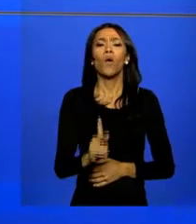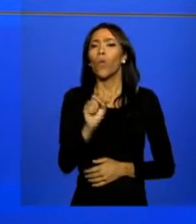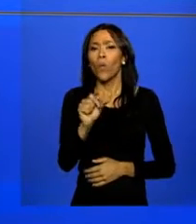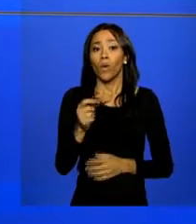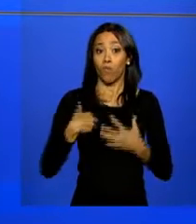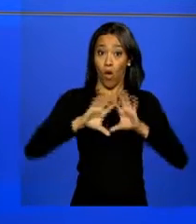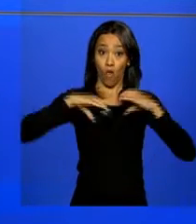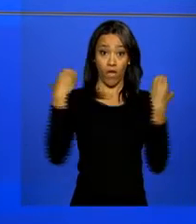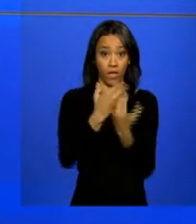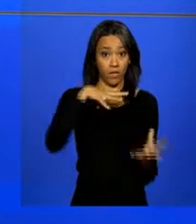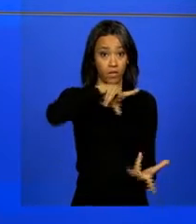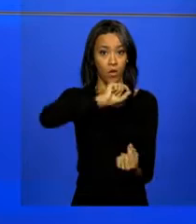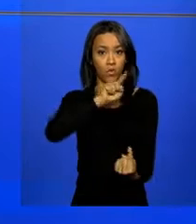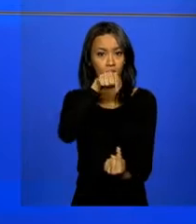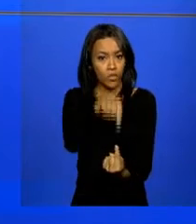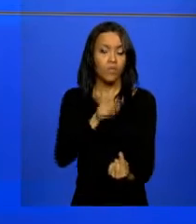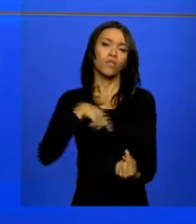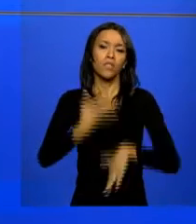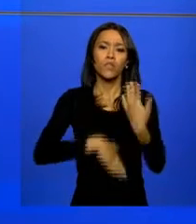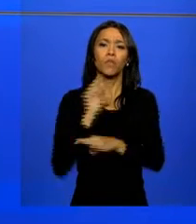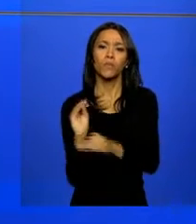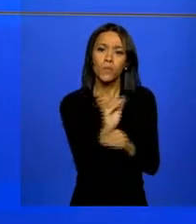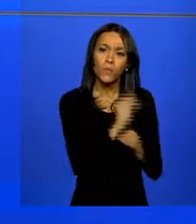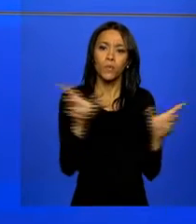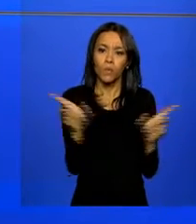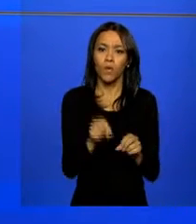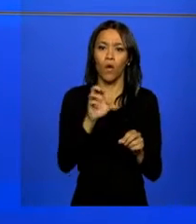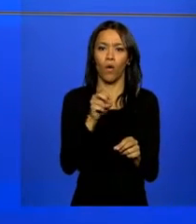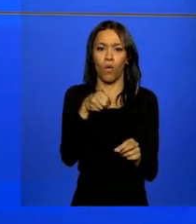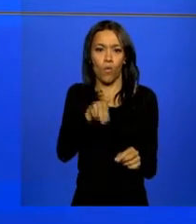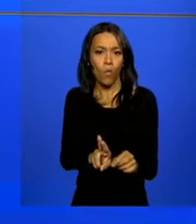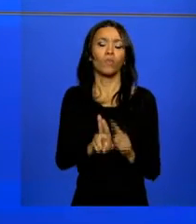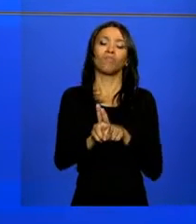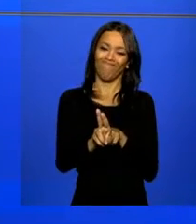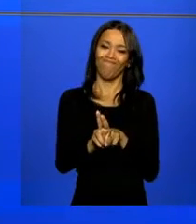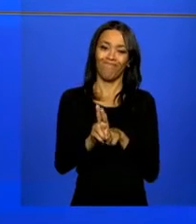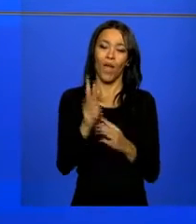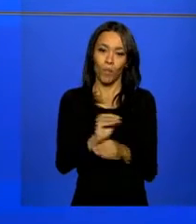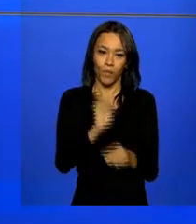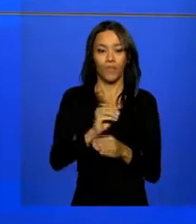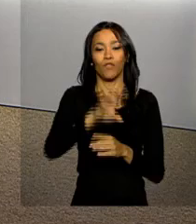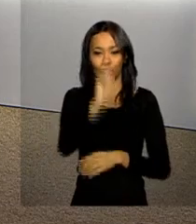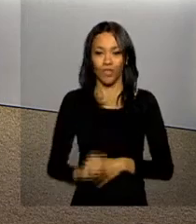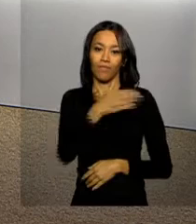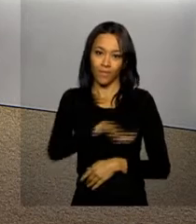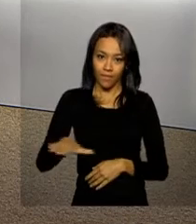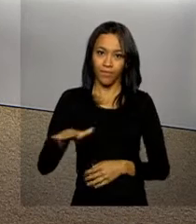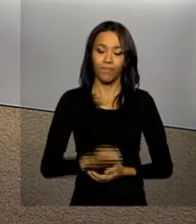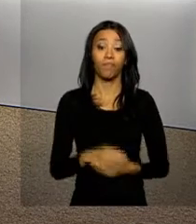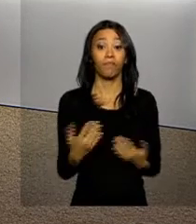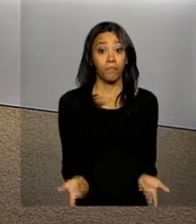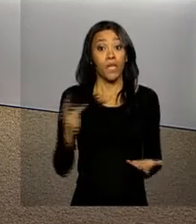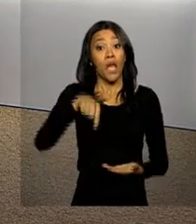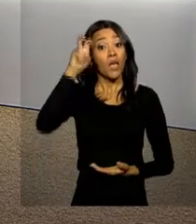conferência internacional sobre os objetivos de desenvolvimento sustentáveis da ONU voltados para os direitos da criança. Nesta